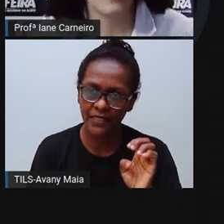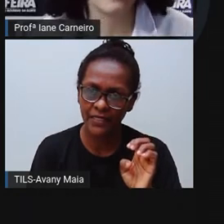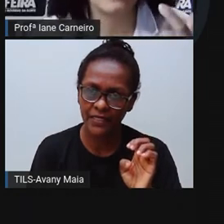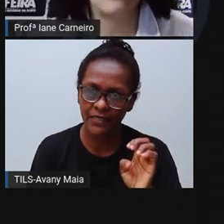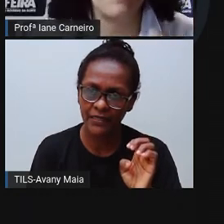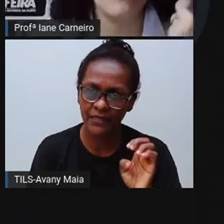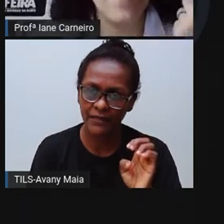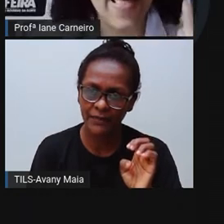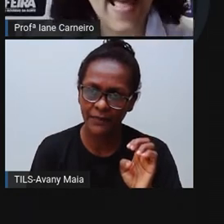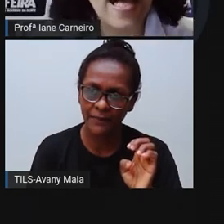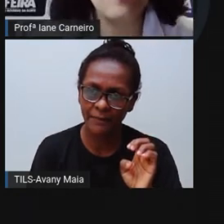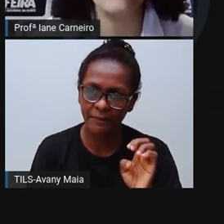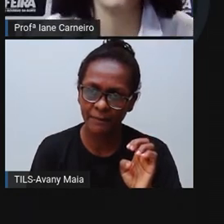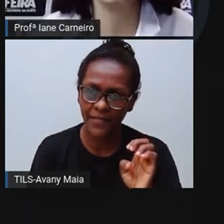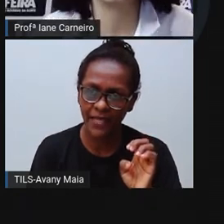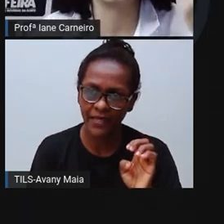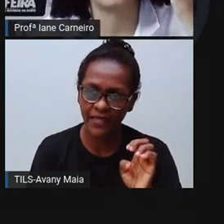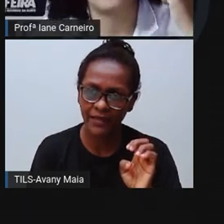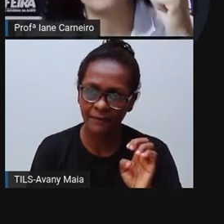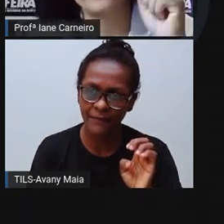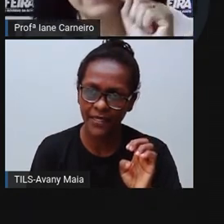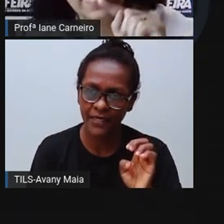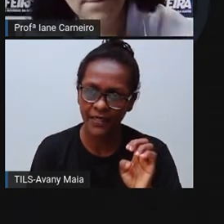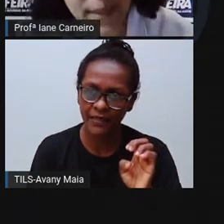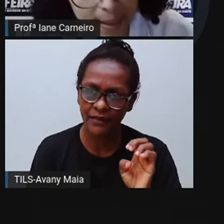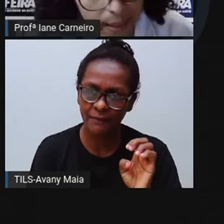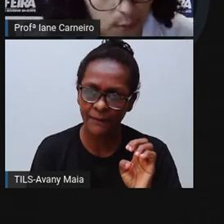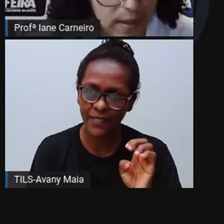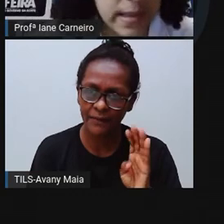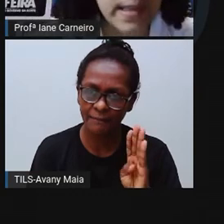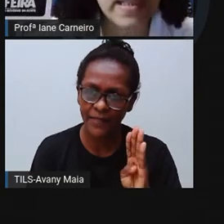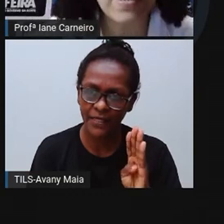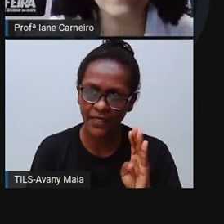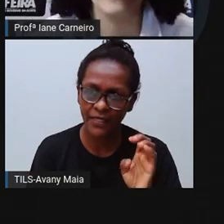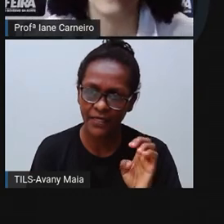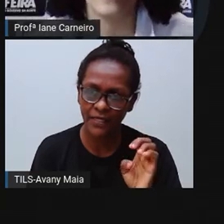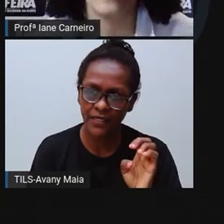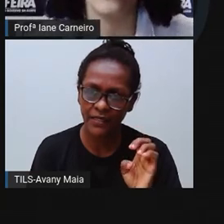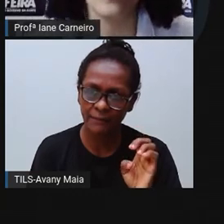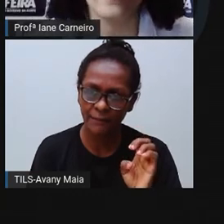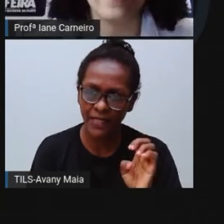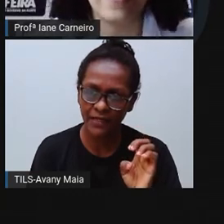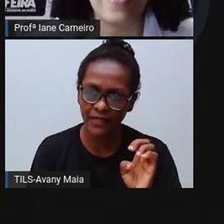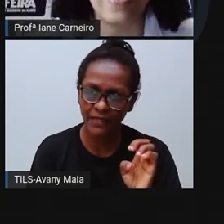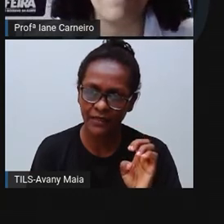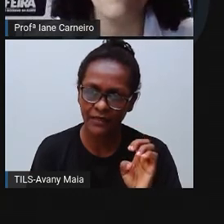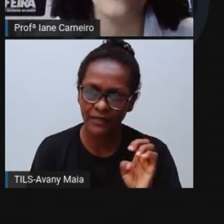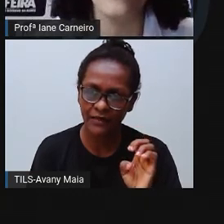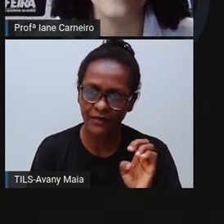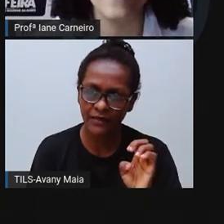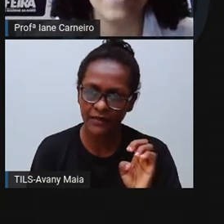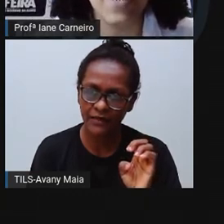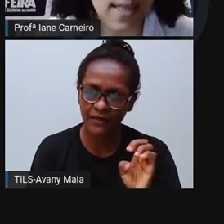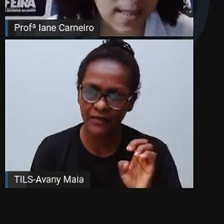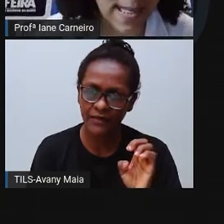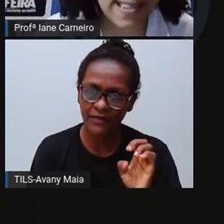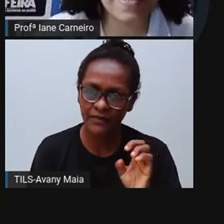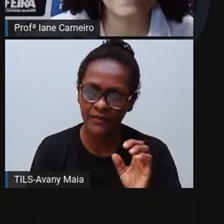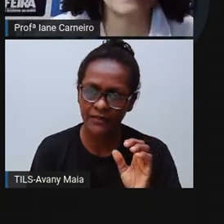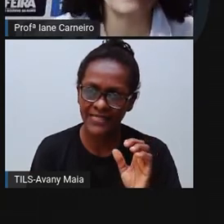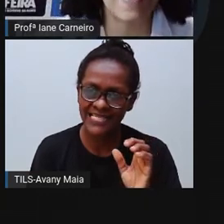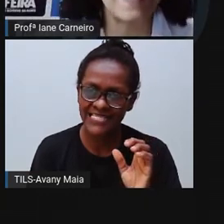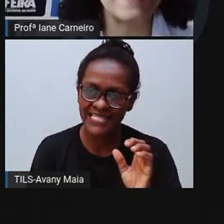Pra formar a sílaba B, a gente usa a letrinha B com a letrinha E, ó. Cá. Bê.